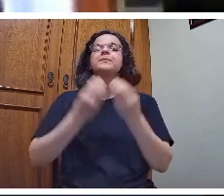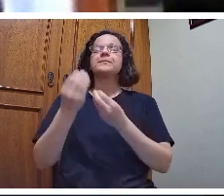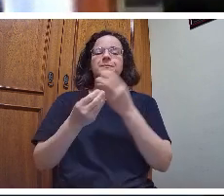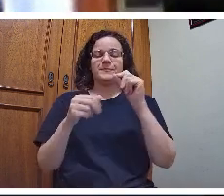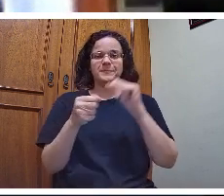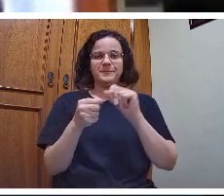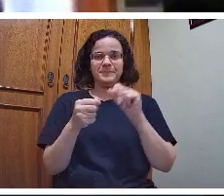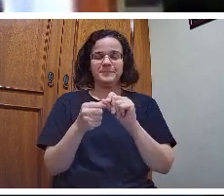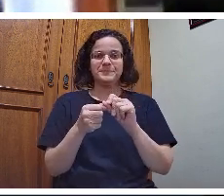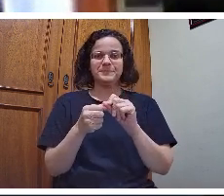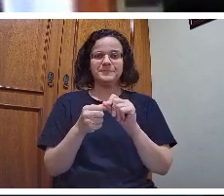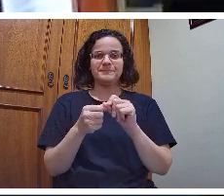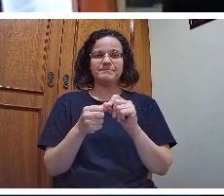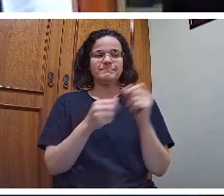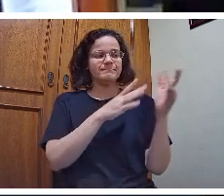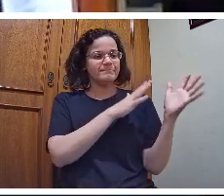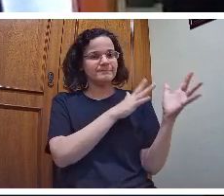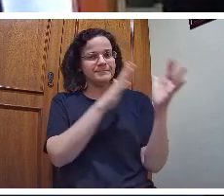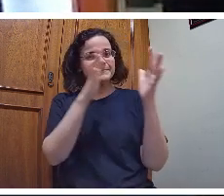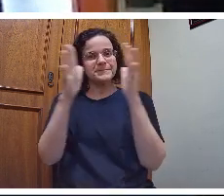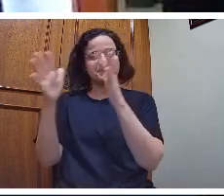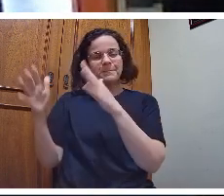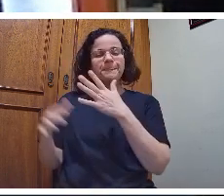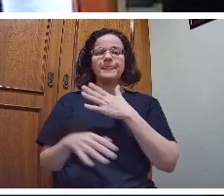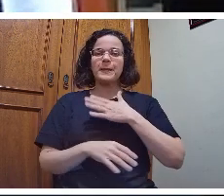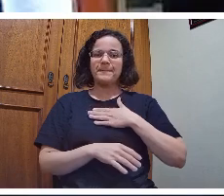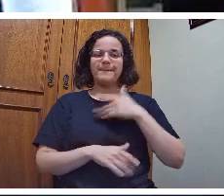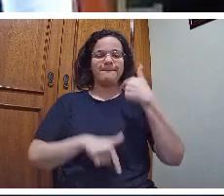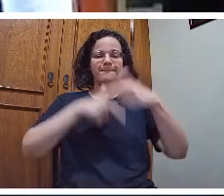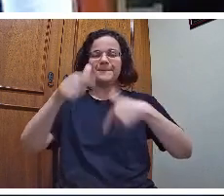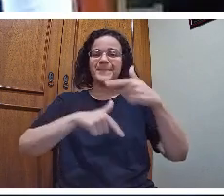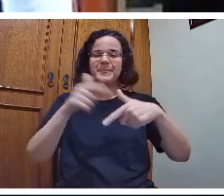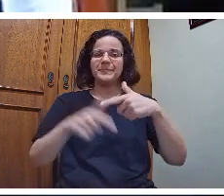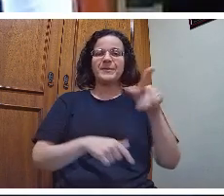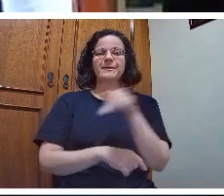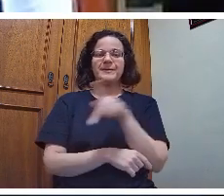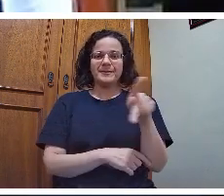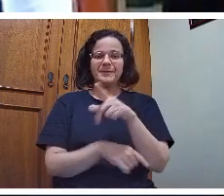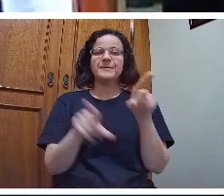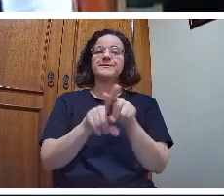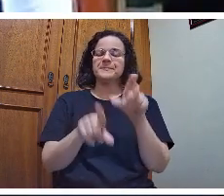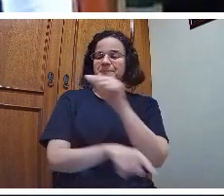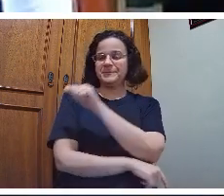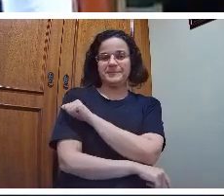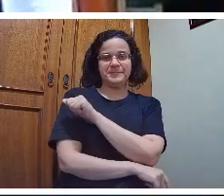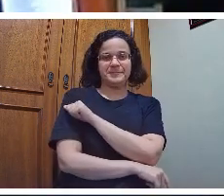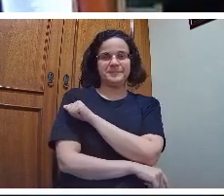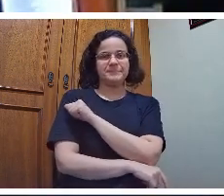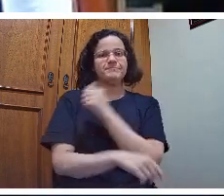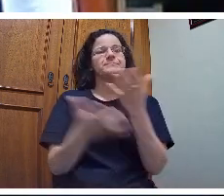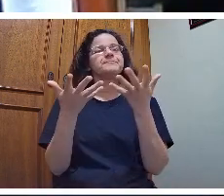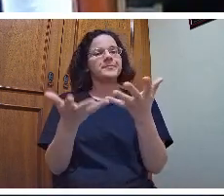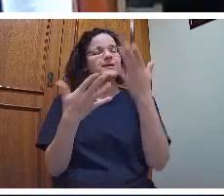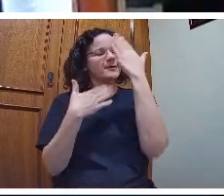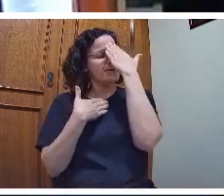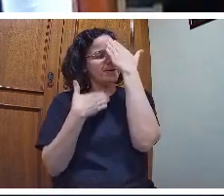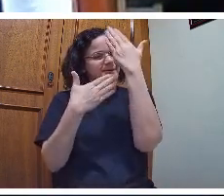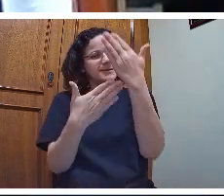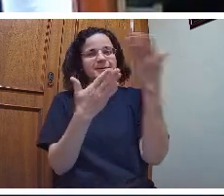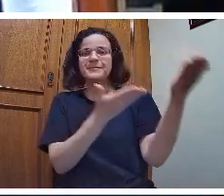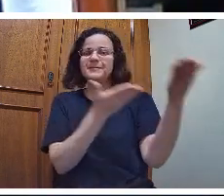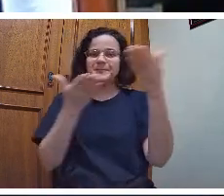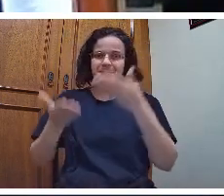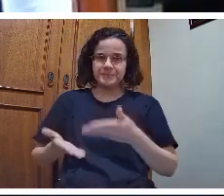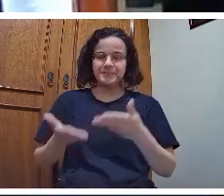conduzo ou conduzir os meus trabalhos docentes e discentes. Eu quero agradecer esse